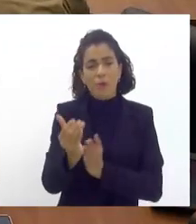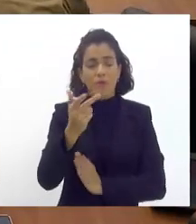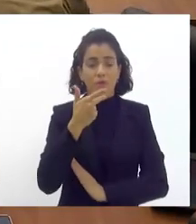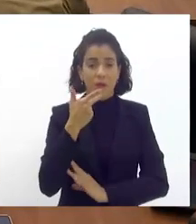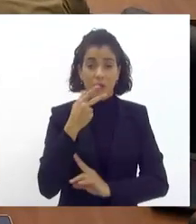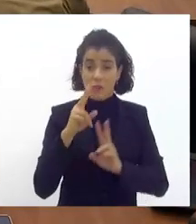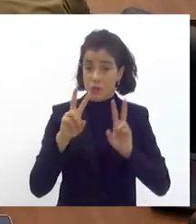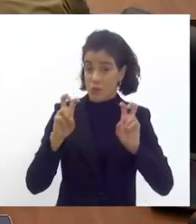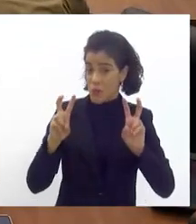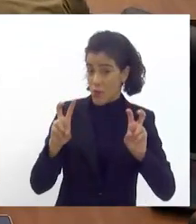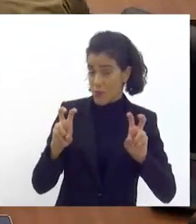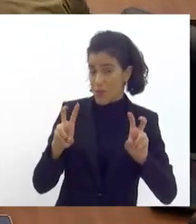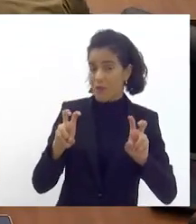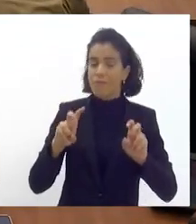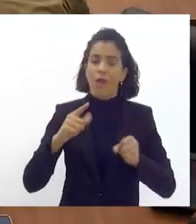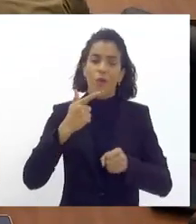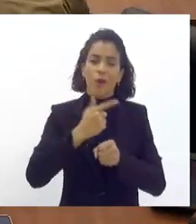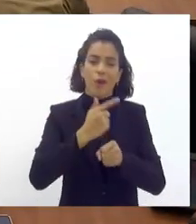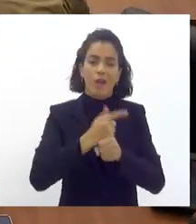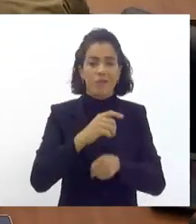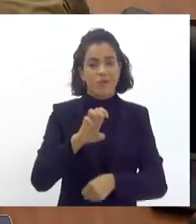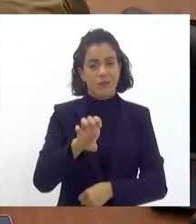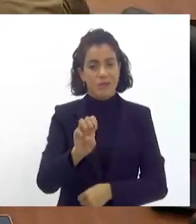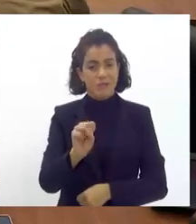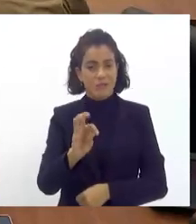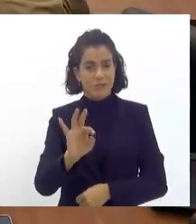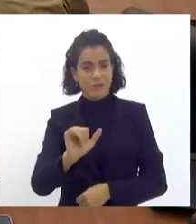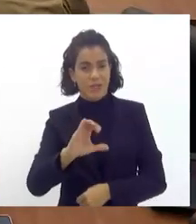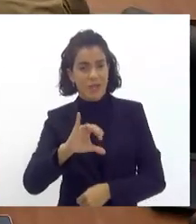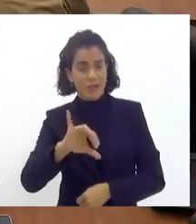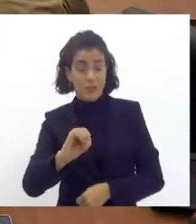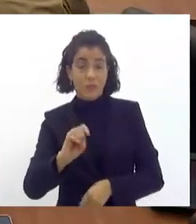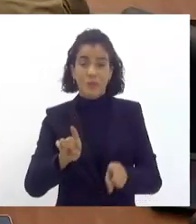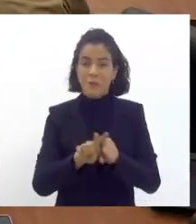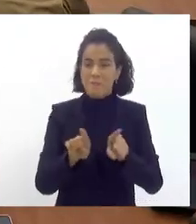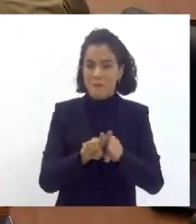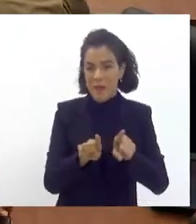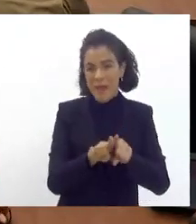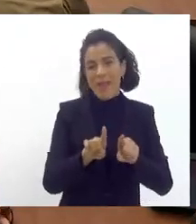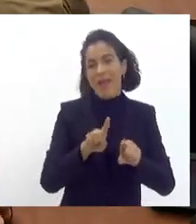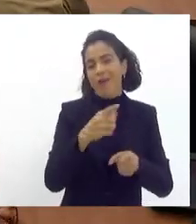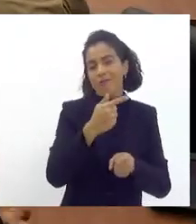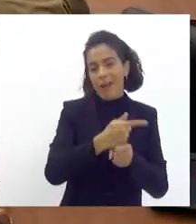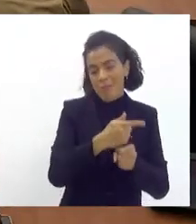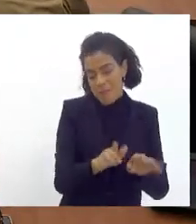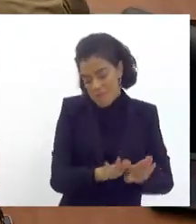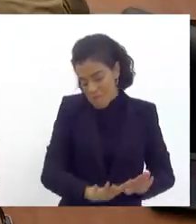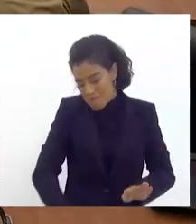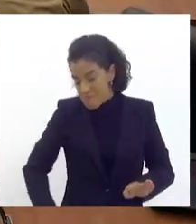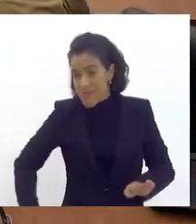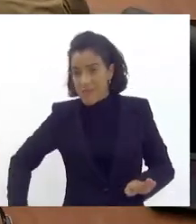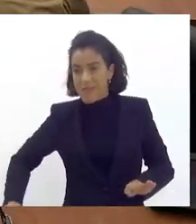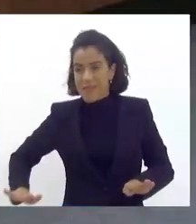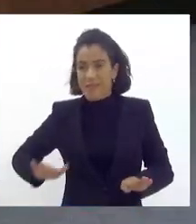nossa escola da Estácio mas eu vim aqui mais para falar sobre a escola de Mirins ok então a nossa Estácio